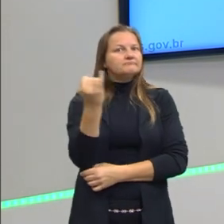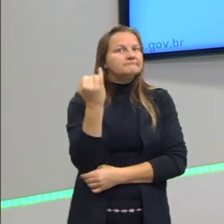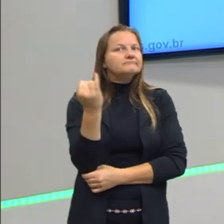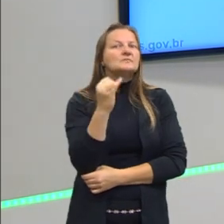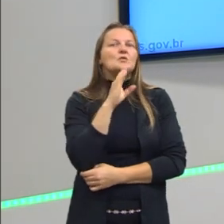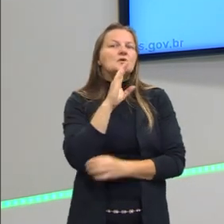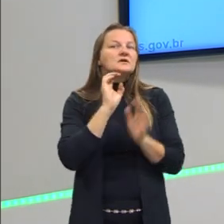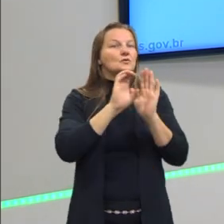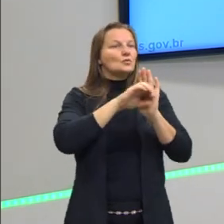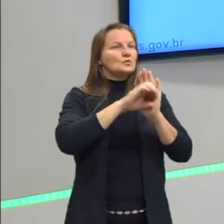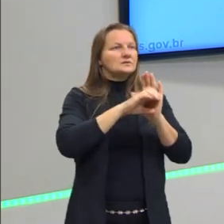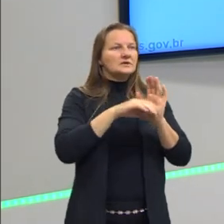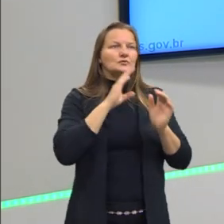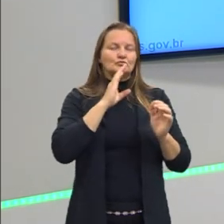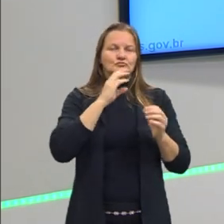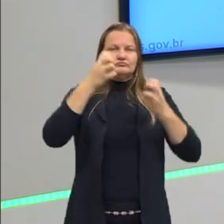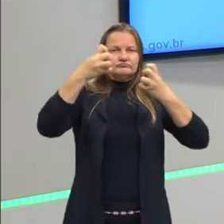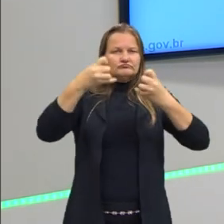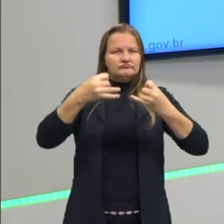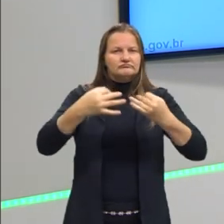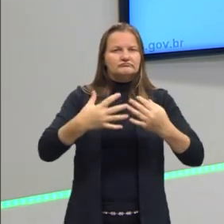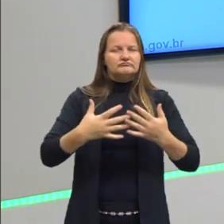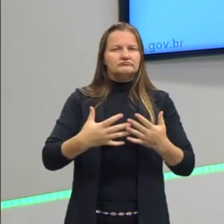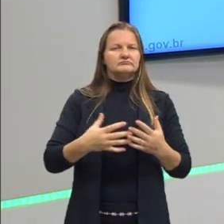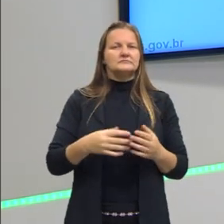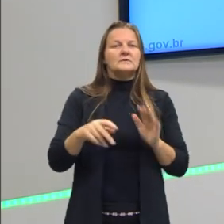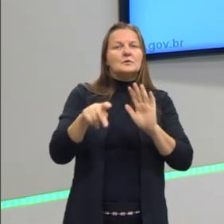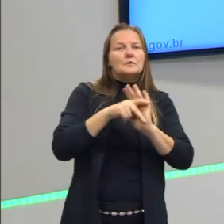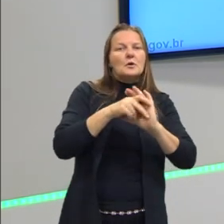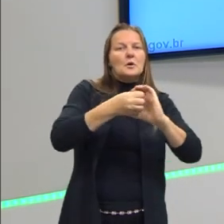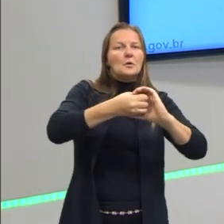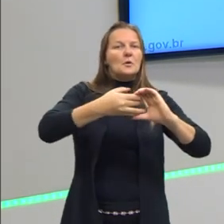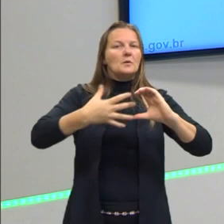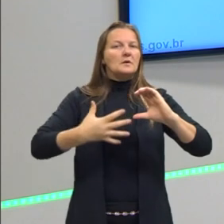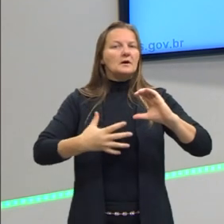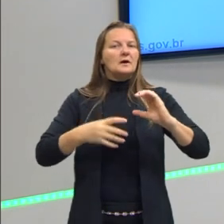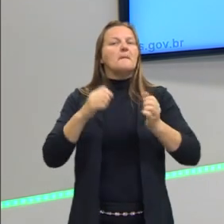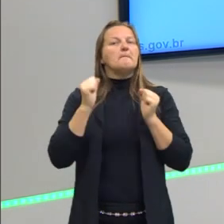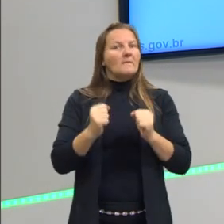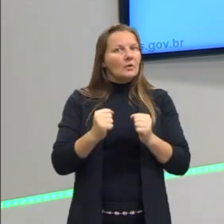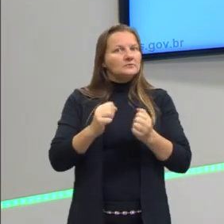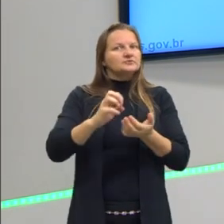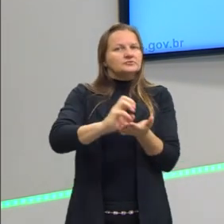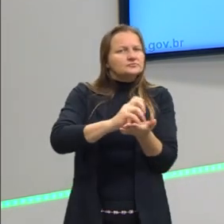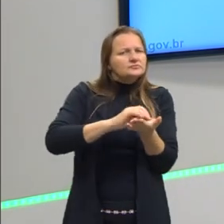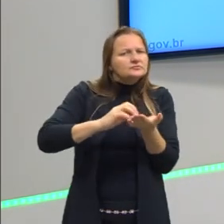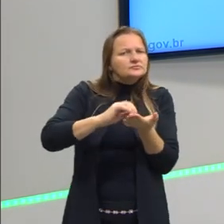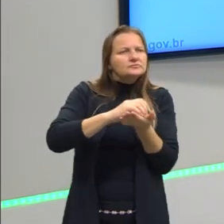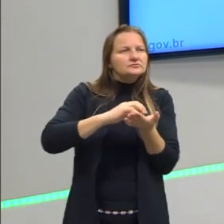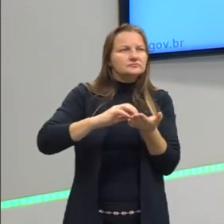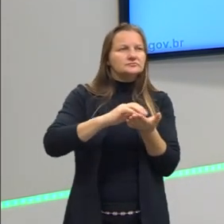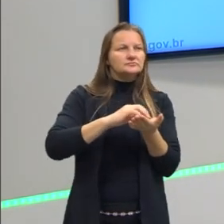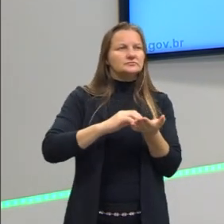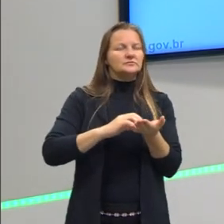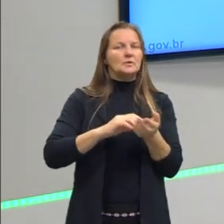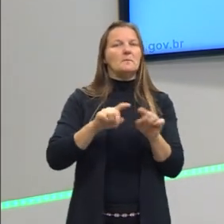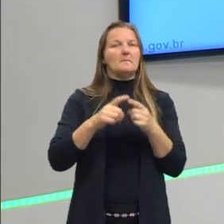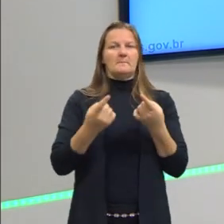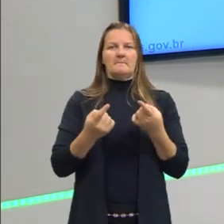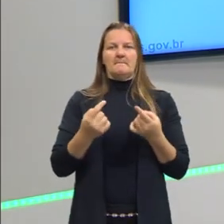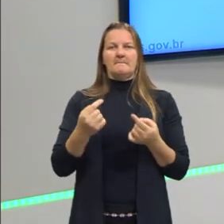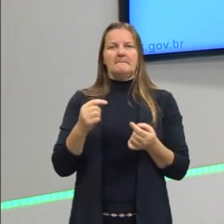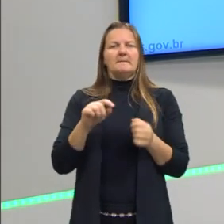conhecer o conceito. Essas propriedades, elas podem ser calculadas, mas eu não